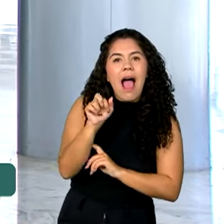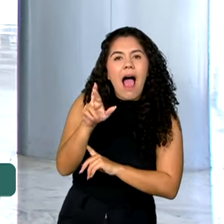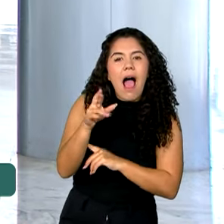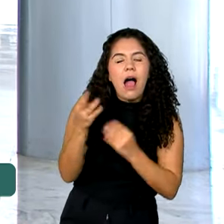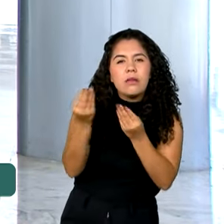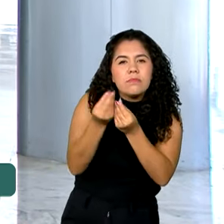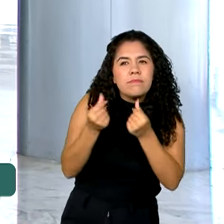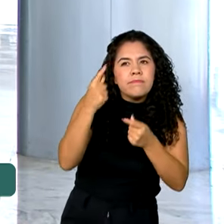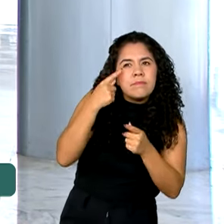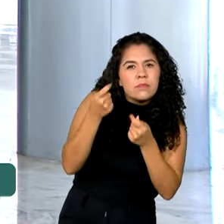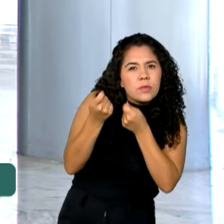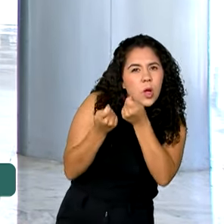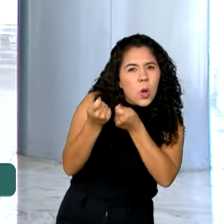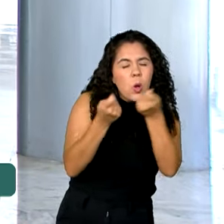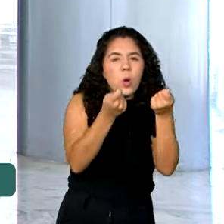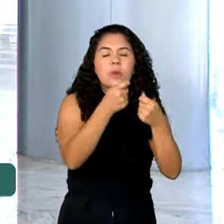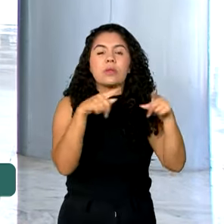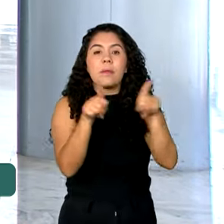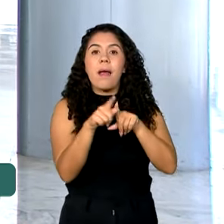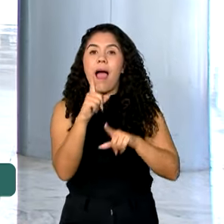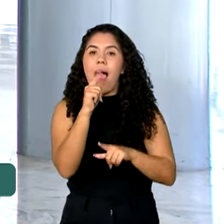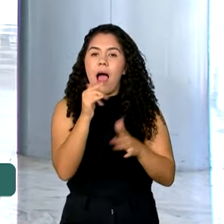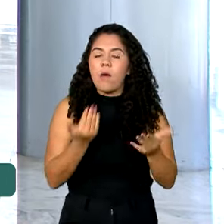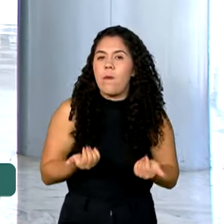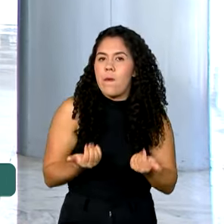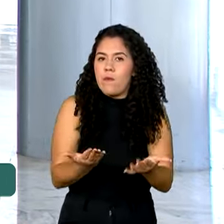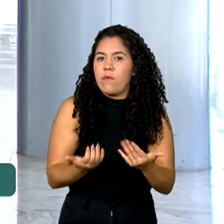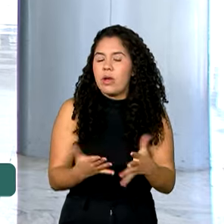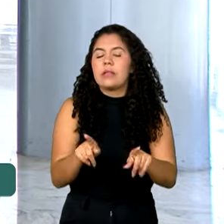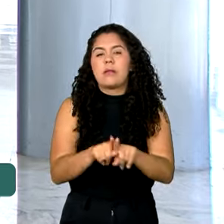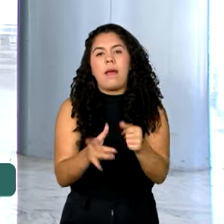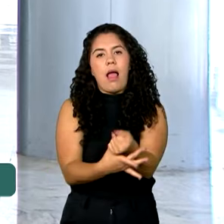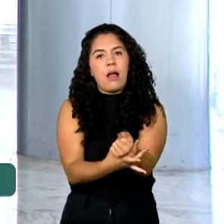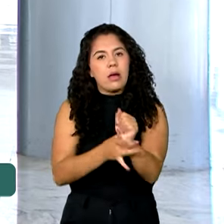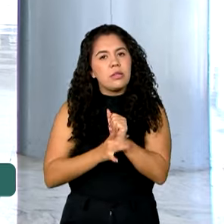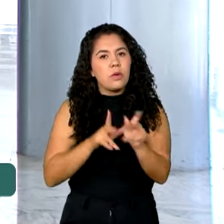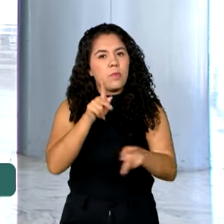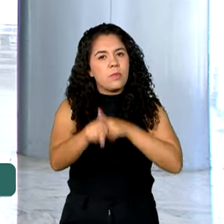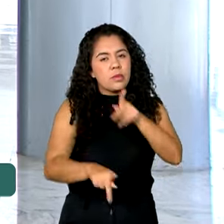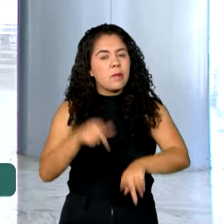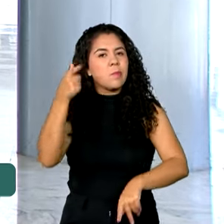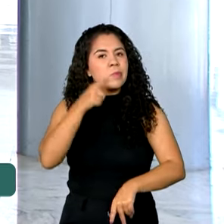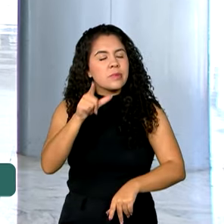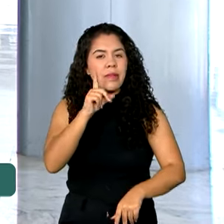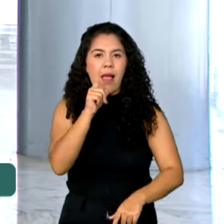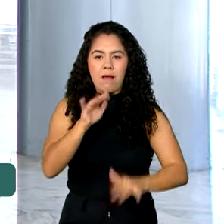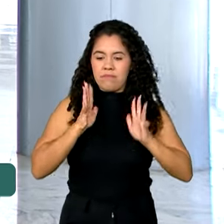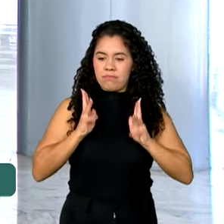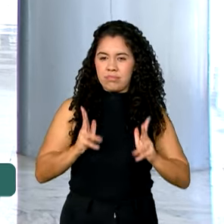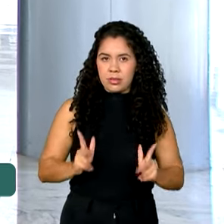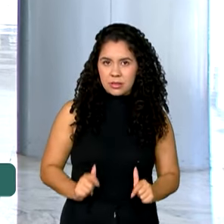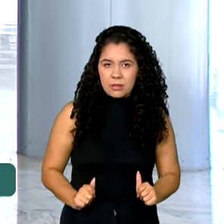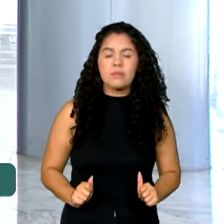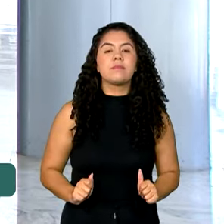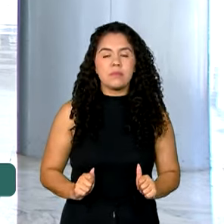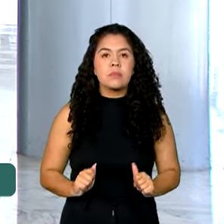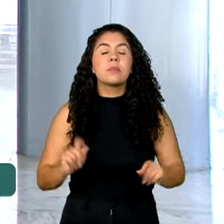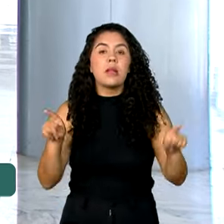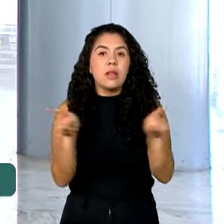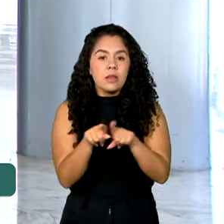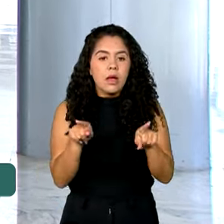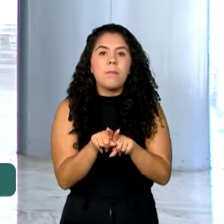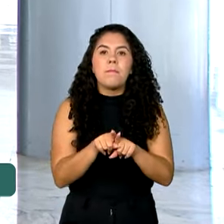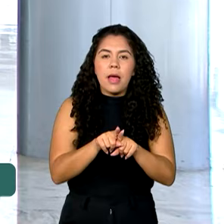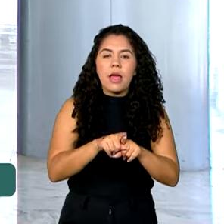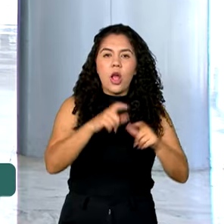monitorar a oferta e qualidade da água e garantir à população o acesso à água potável, inclusive com pontos de